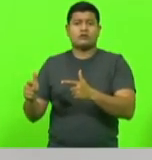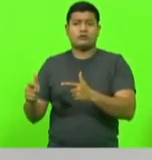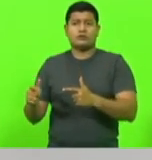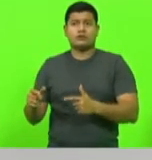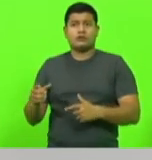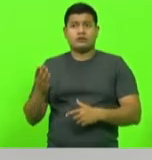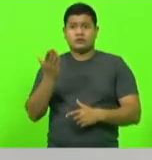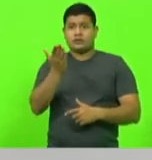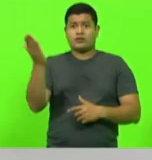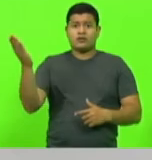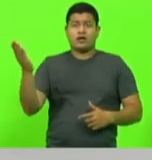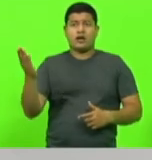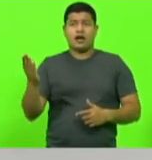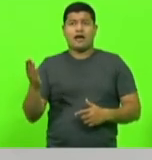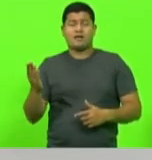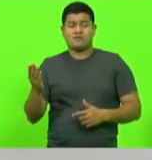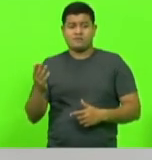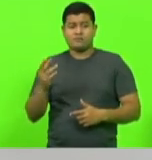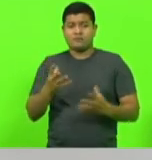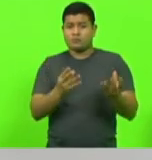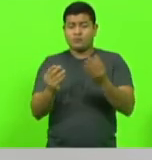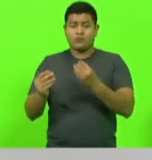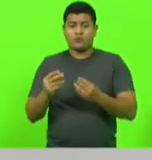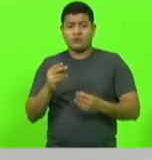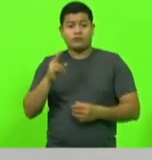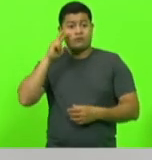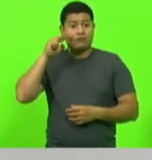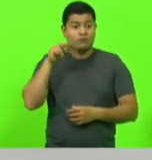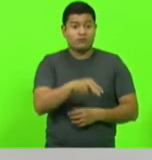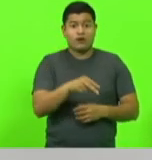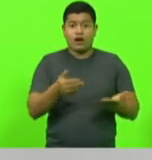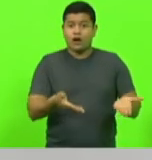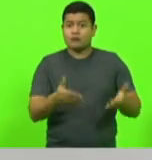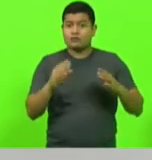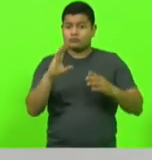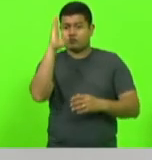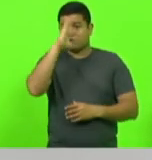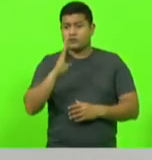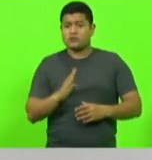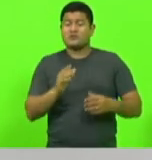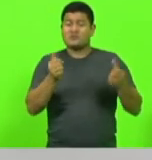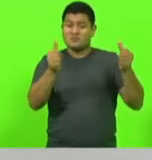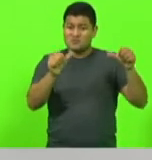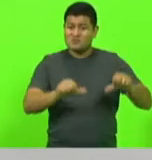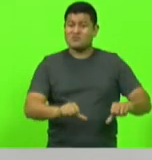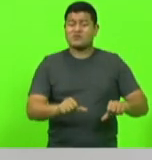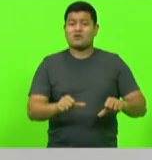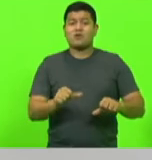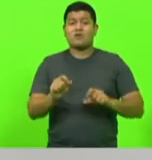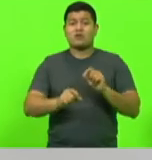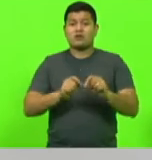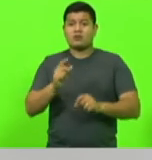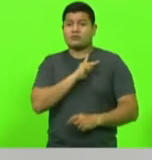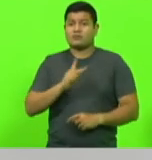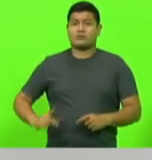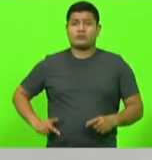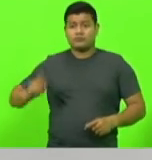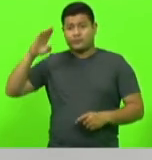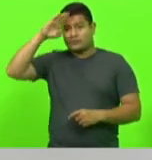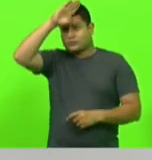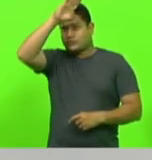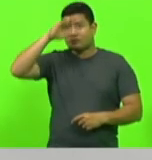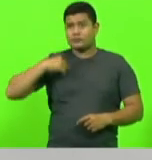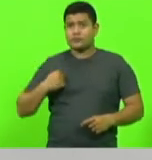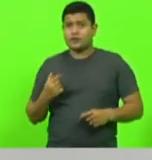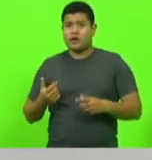infelizmente, a imagem do Brasil não é nada boa e a do presidente da república é pior ainda, tanto que nenhum chefe de Estado faz questão de tirar uma